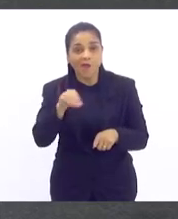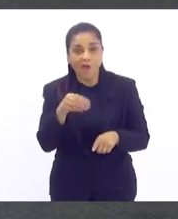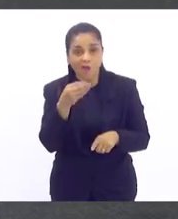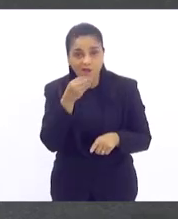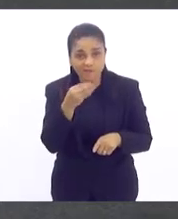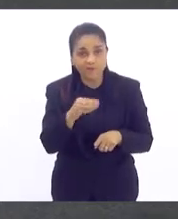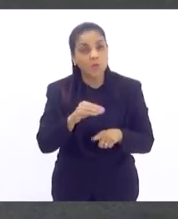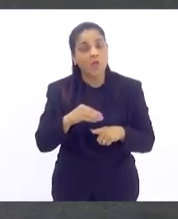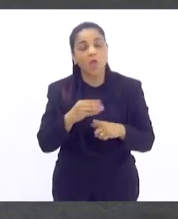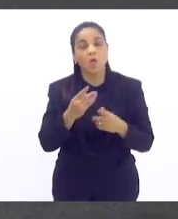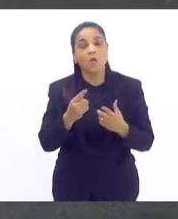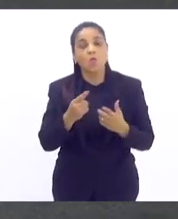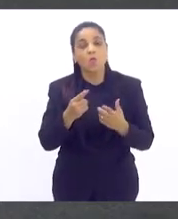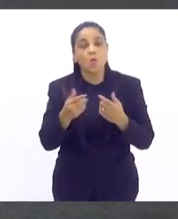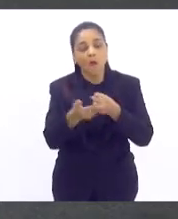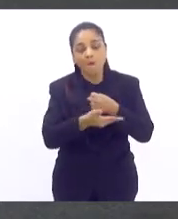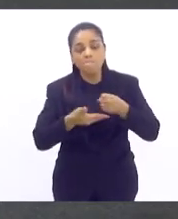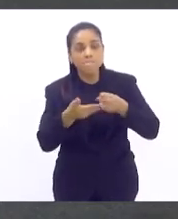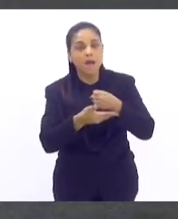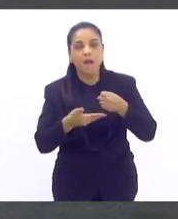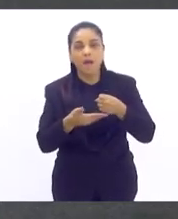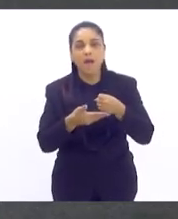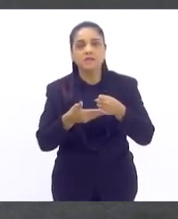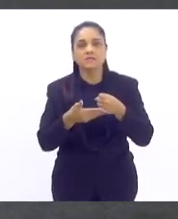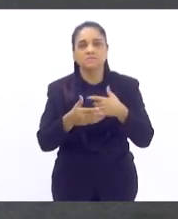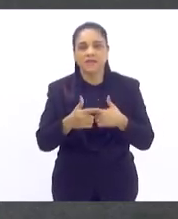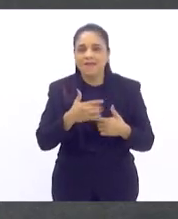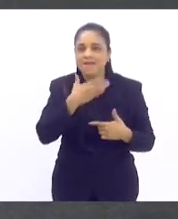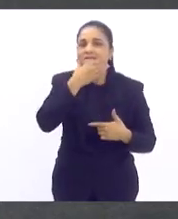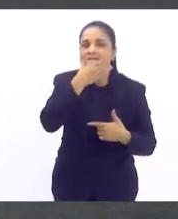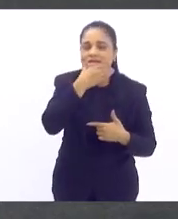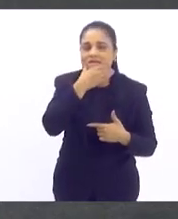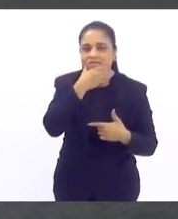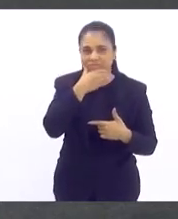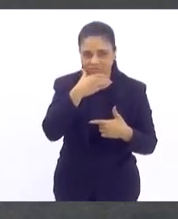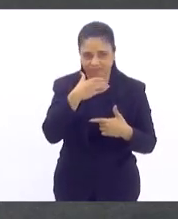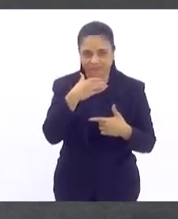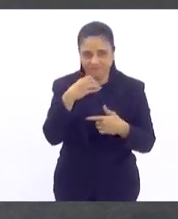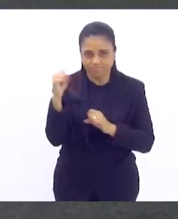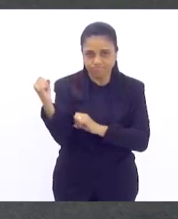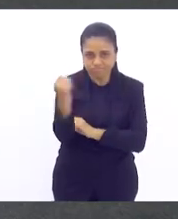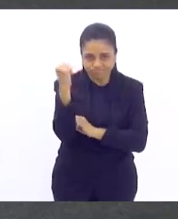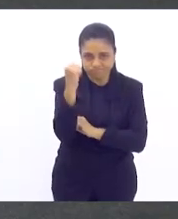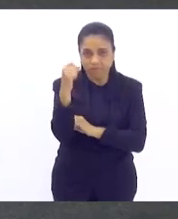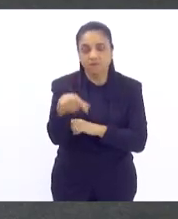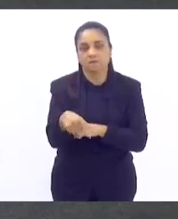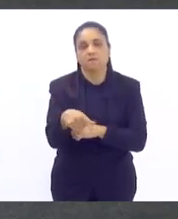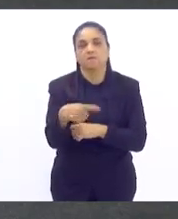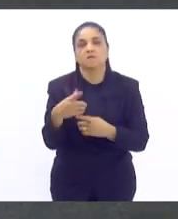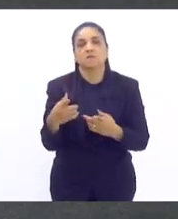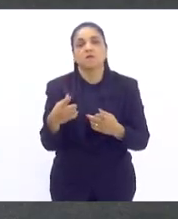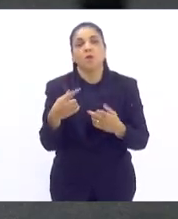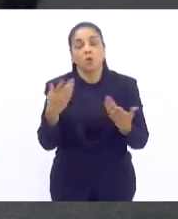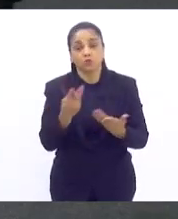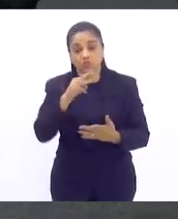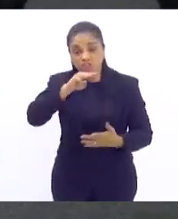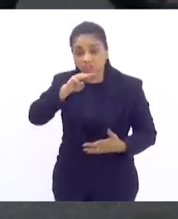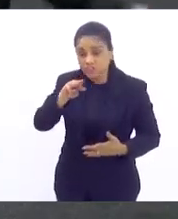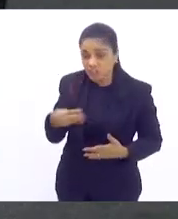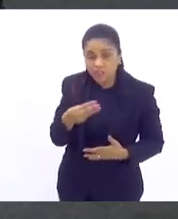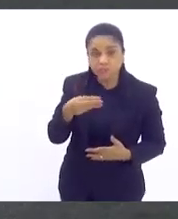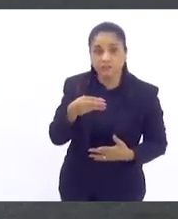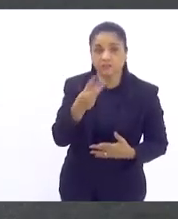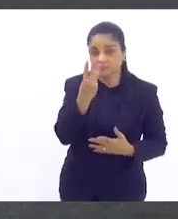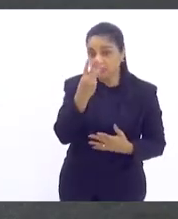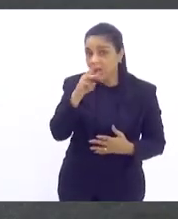mínimo que a gente pode ter diante da grave situação que estamos vivendo no Rio de Janeiro. Hoje temos cerca de 3 milhões de pessoas